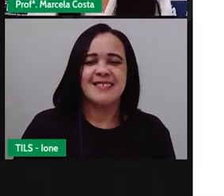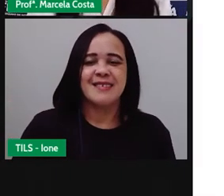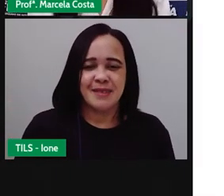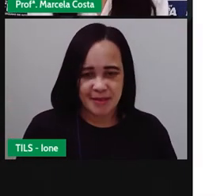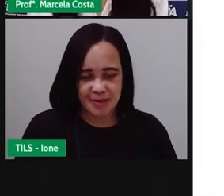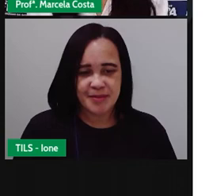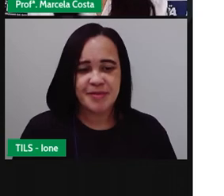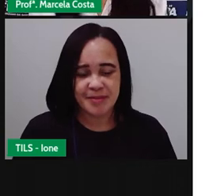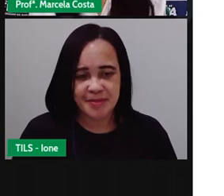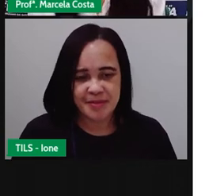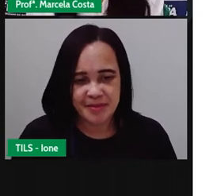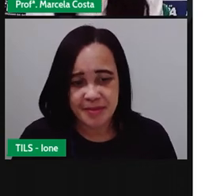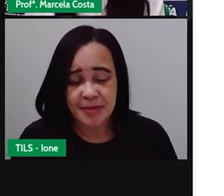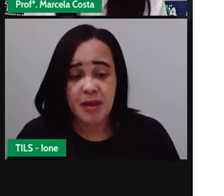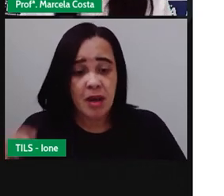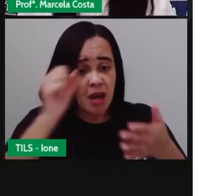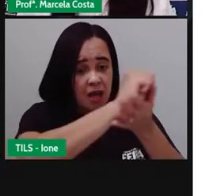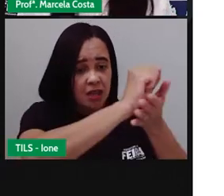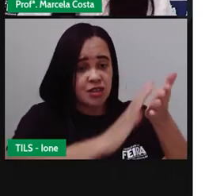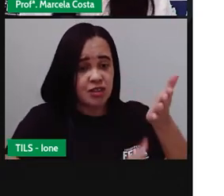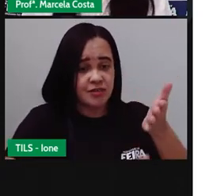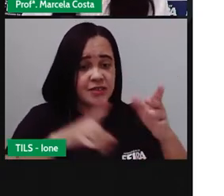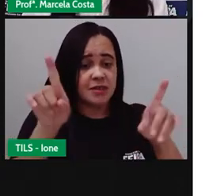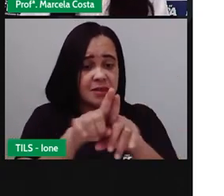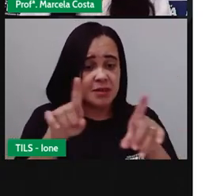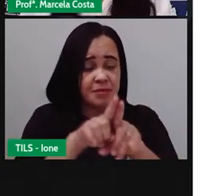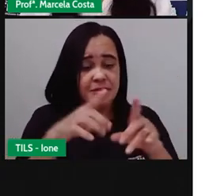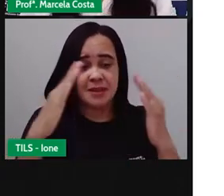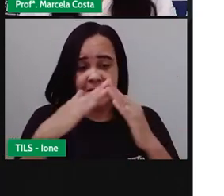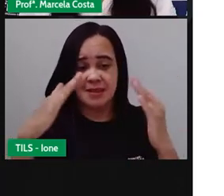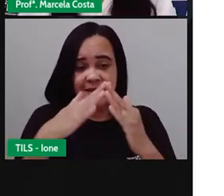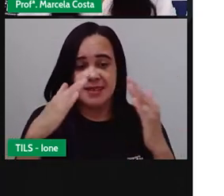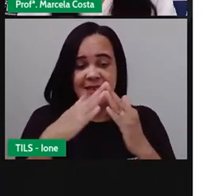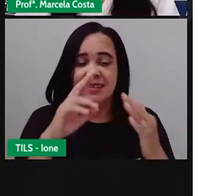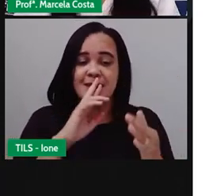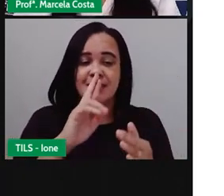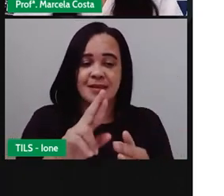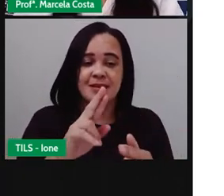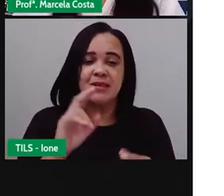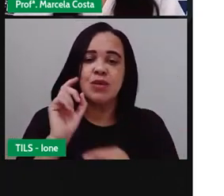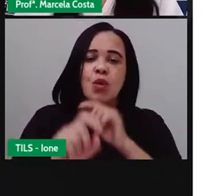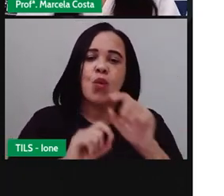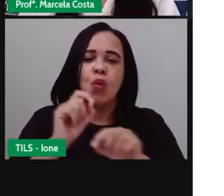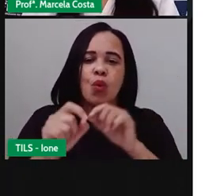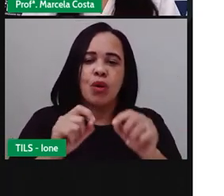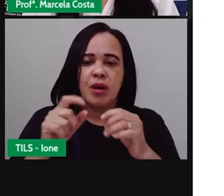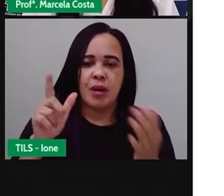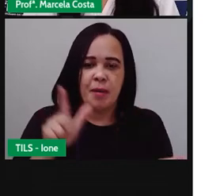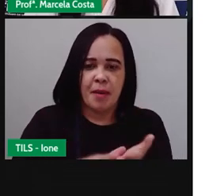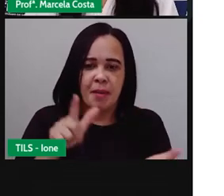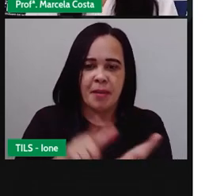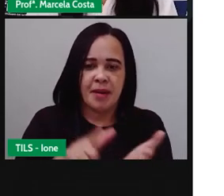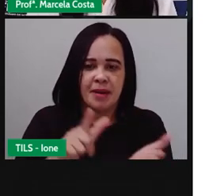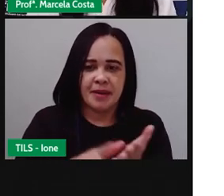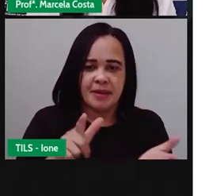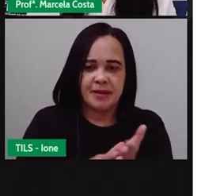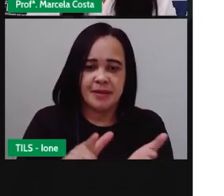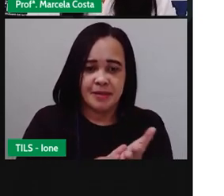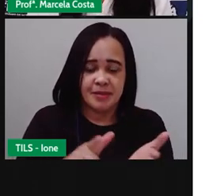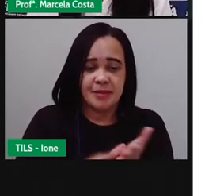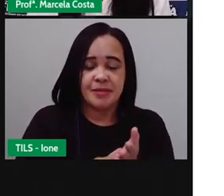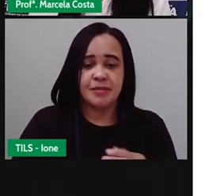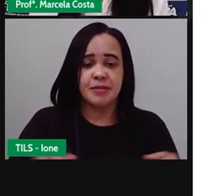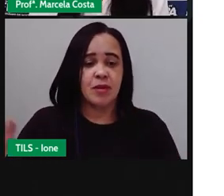tem uma outra atividade para você fazer em casa você pode deitar em um papel negro para fazer um